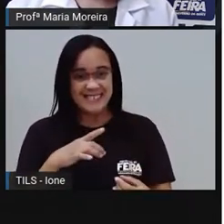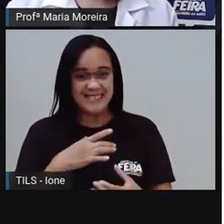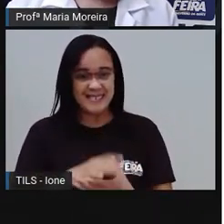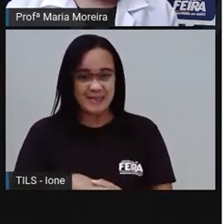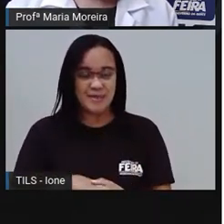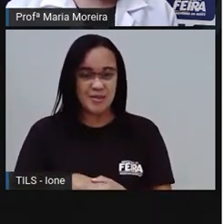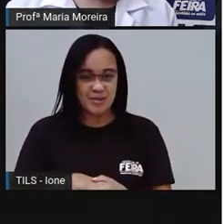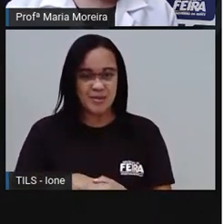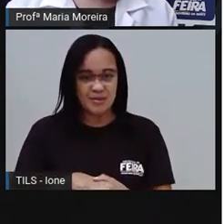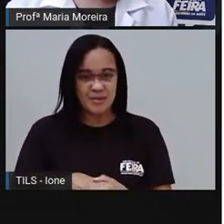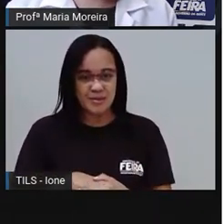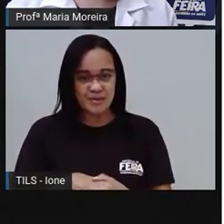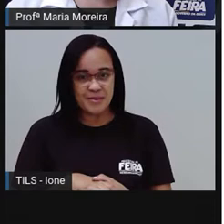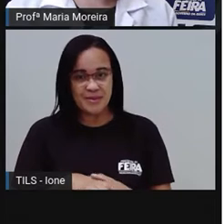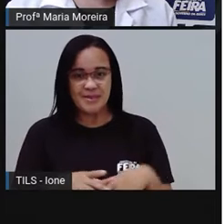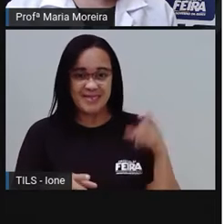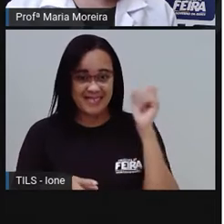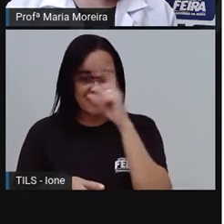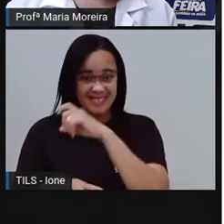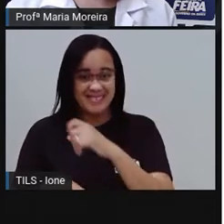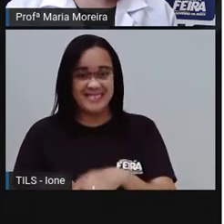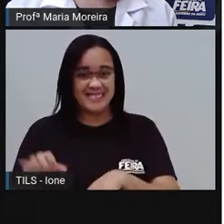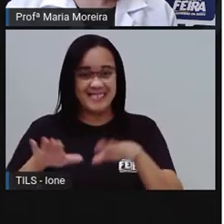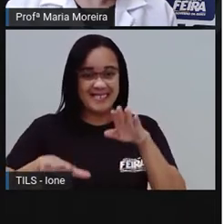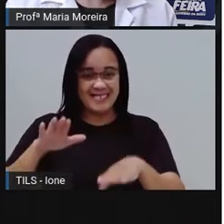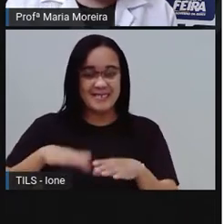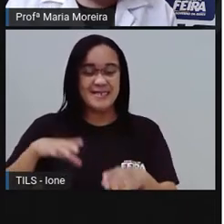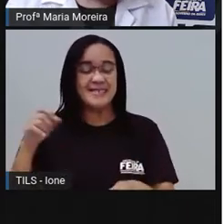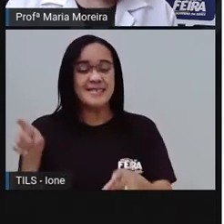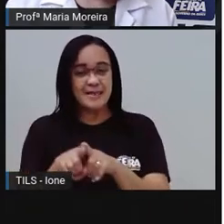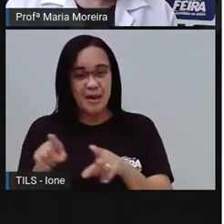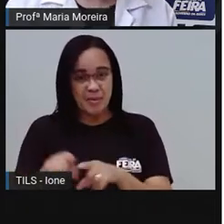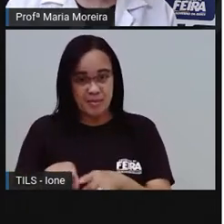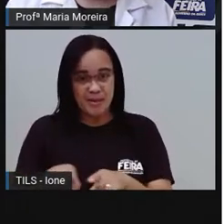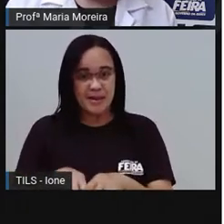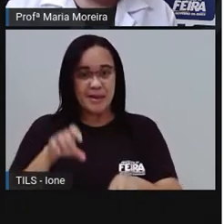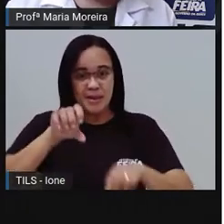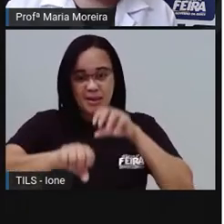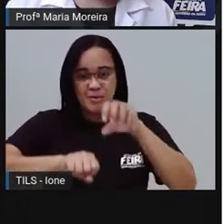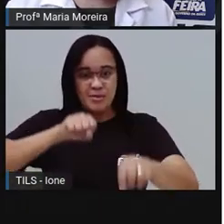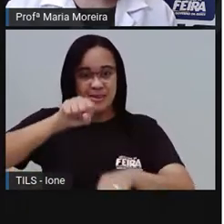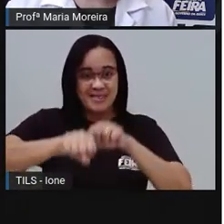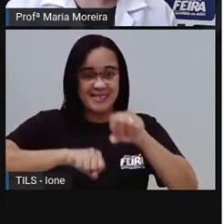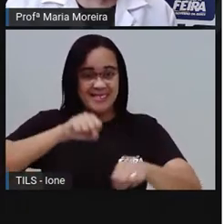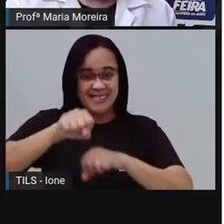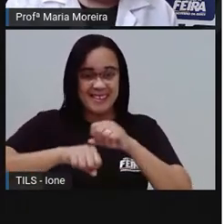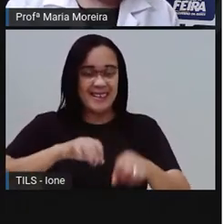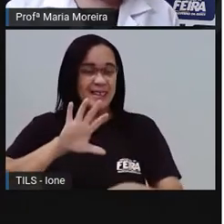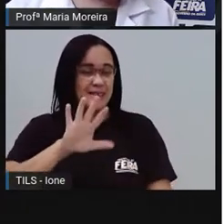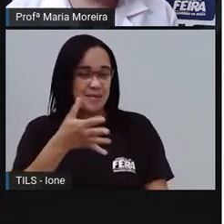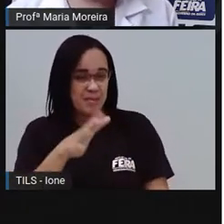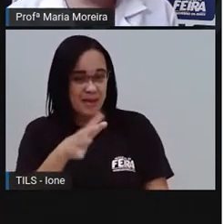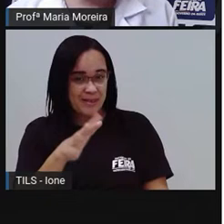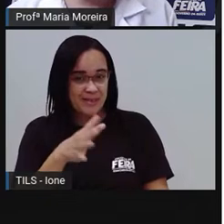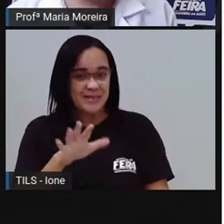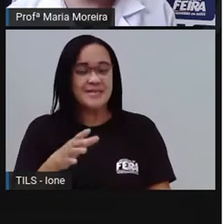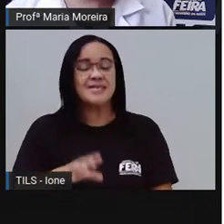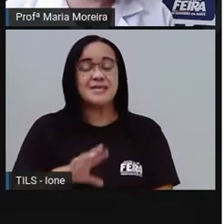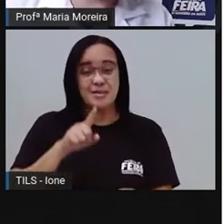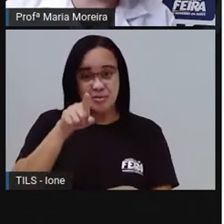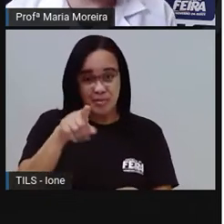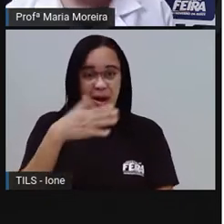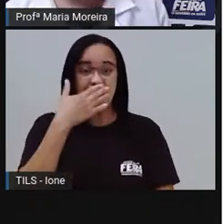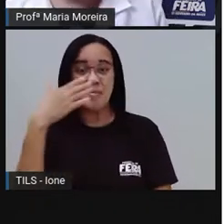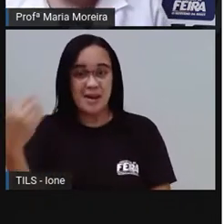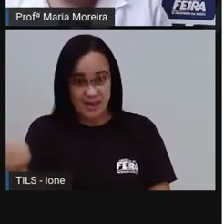é um pouco comprometido. Então, andar de bicicleta pra mim, ando, mas não sou excelente. Um triciclo aí cairia